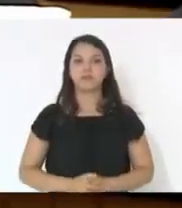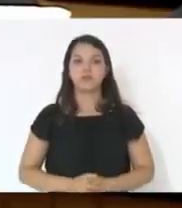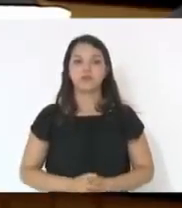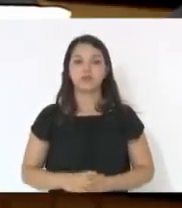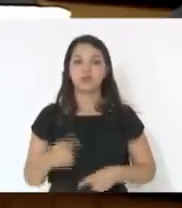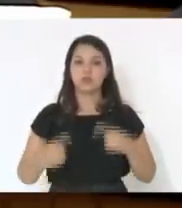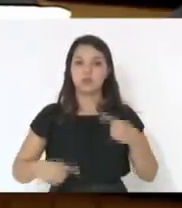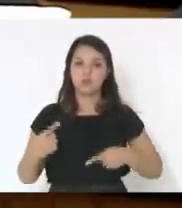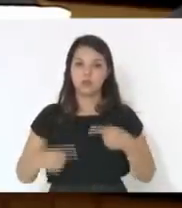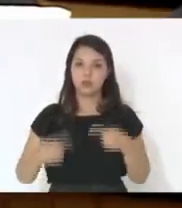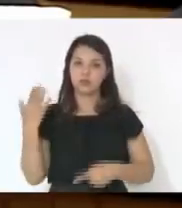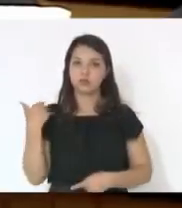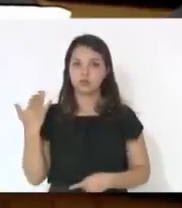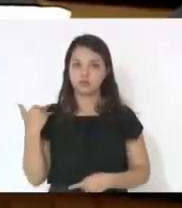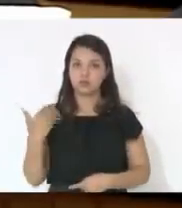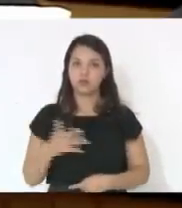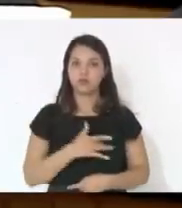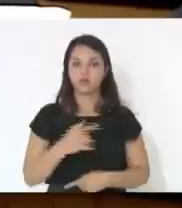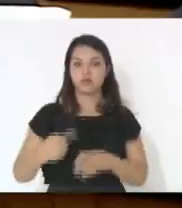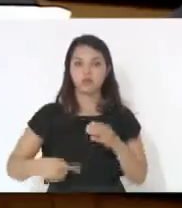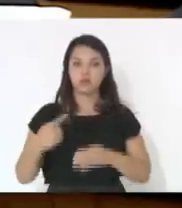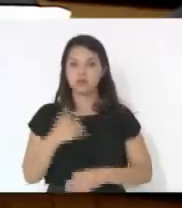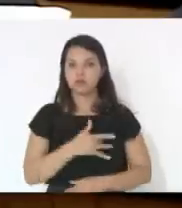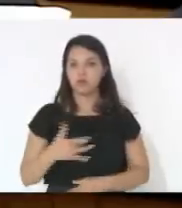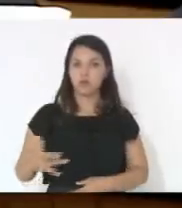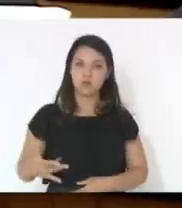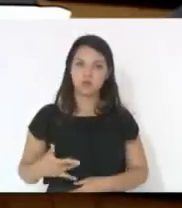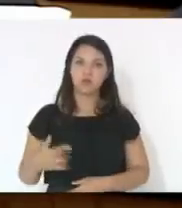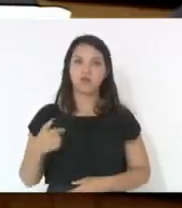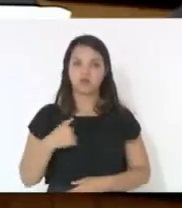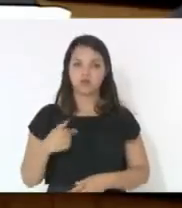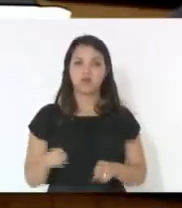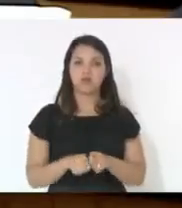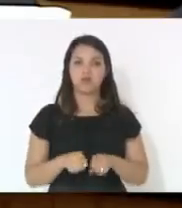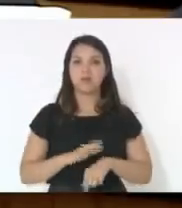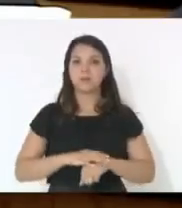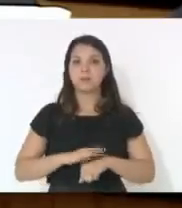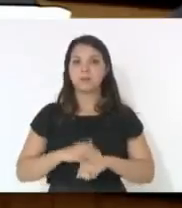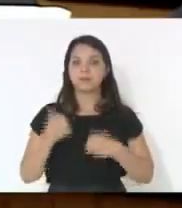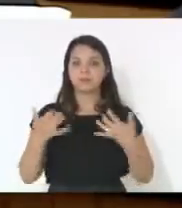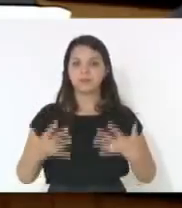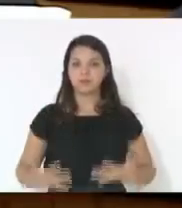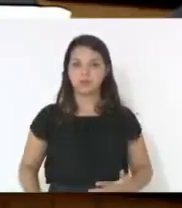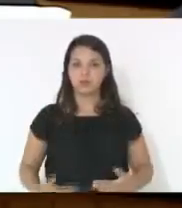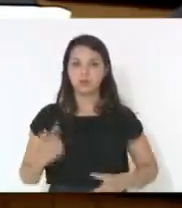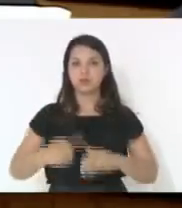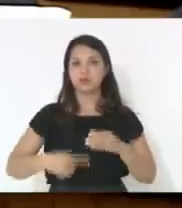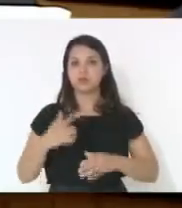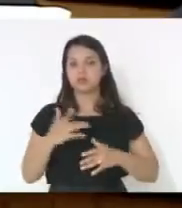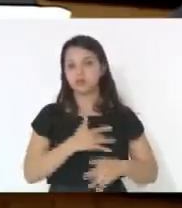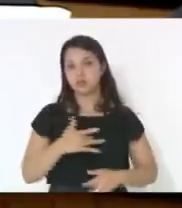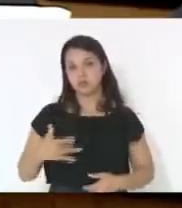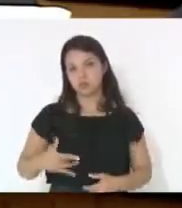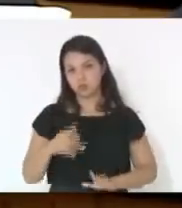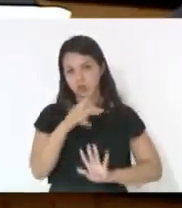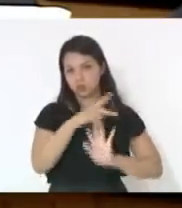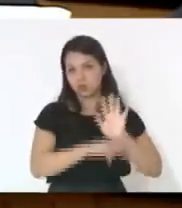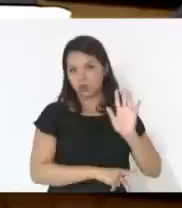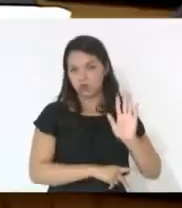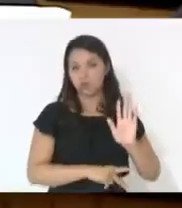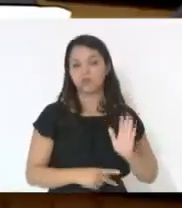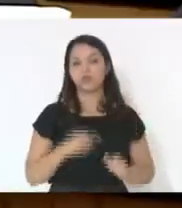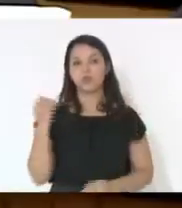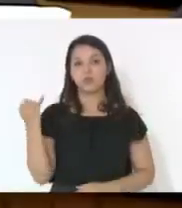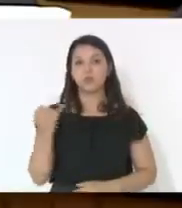que fizemos na Comissão de Saúde, fui inclusive relator na Comissão de Saúde desse projeto e há uma